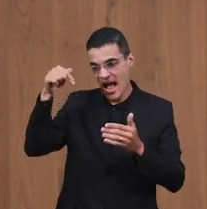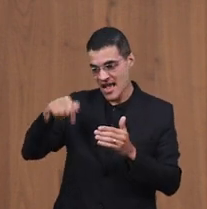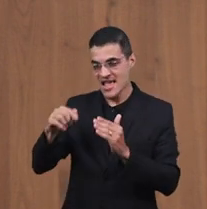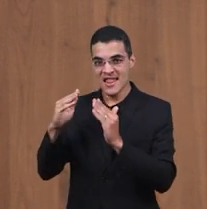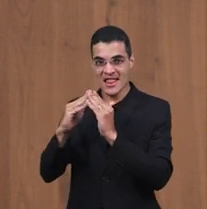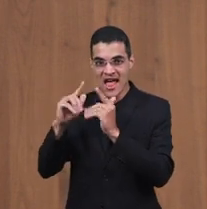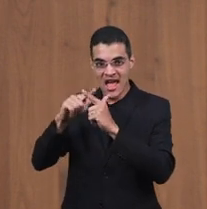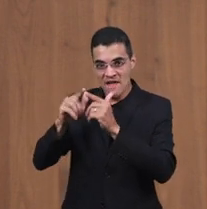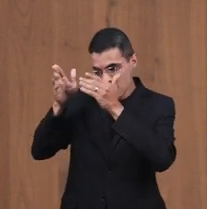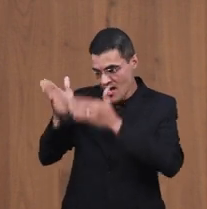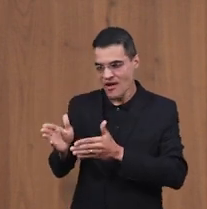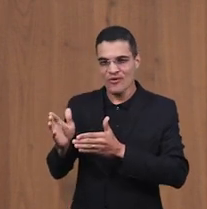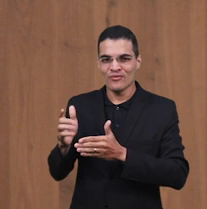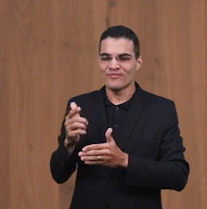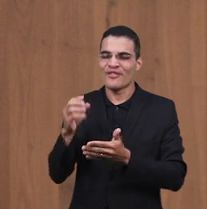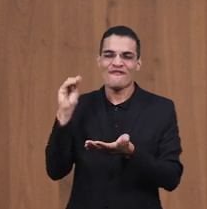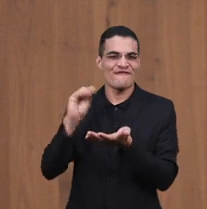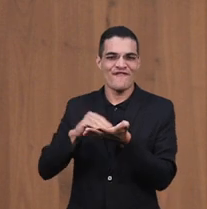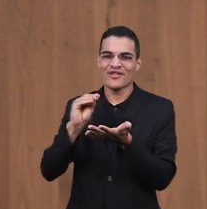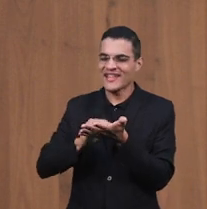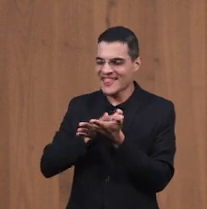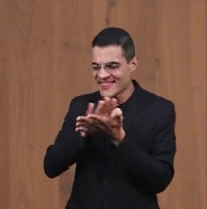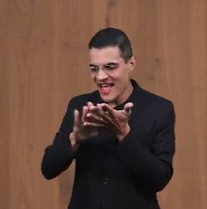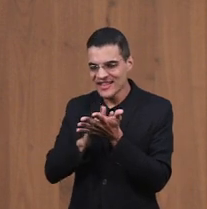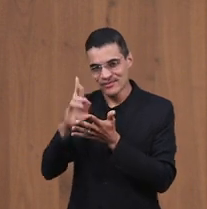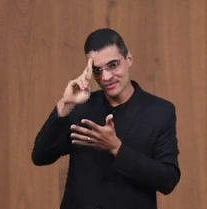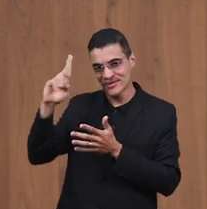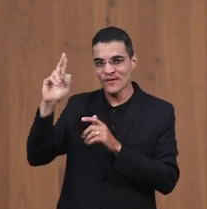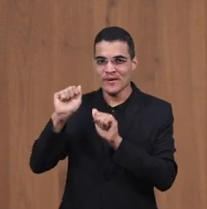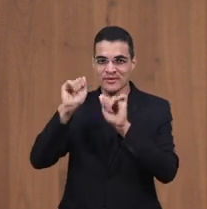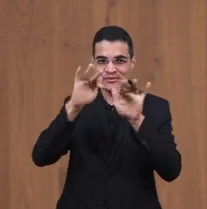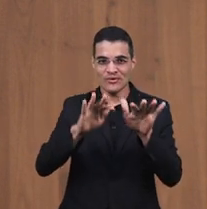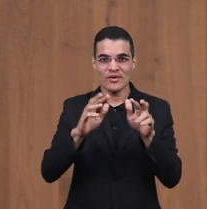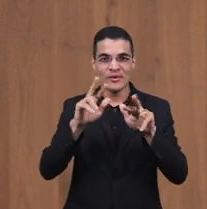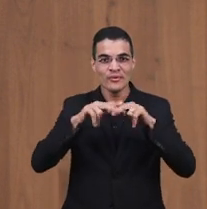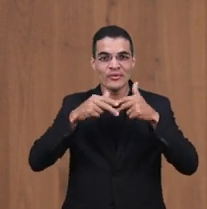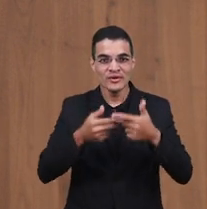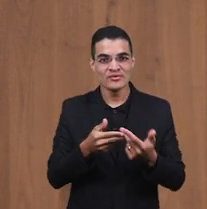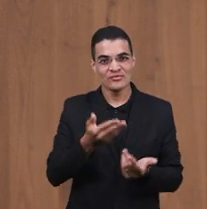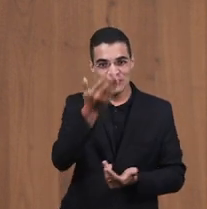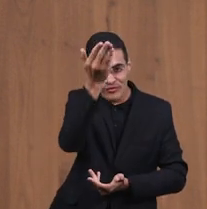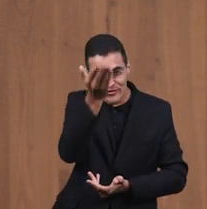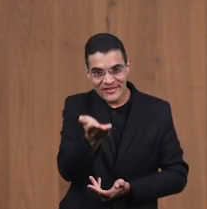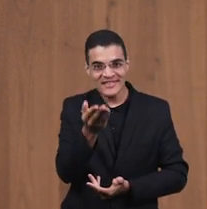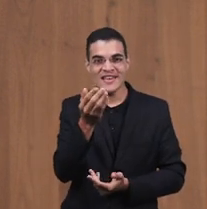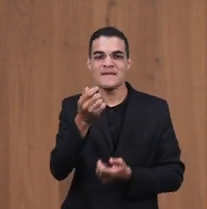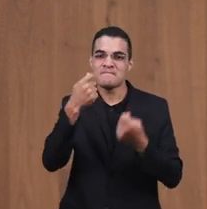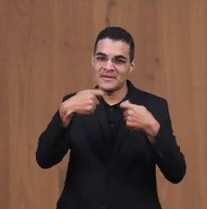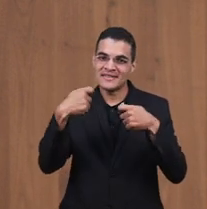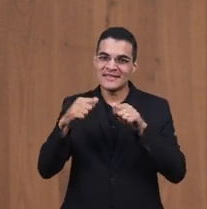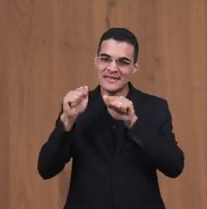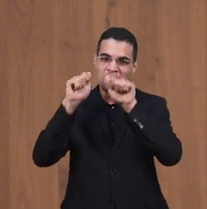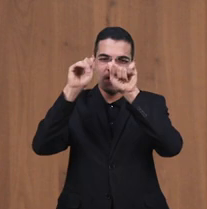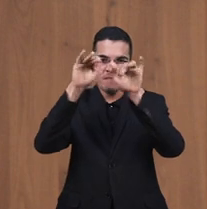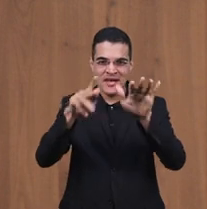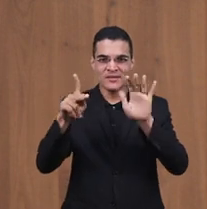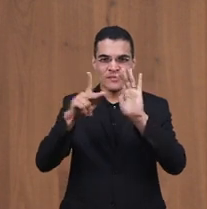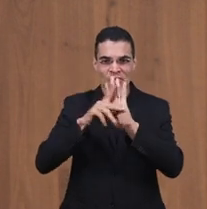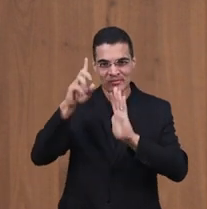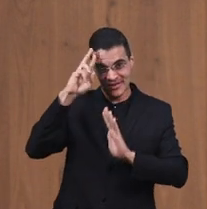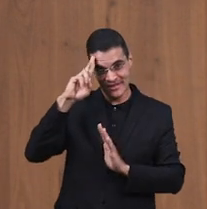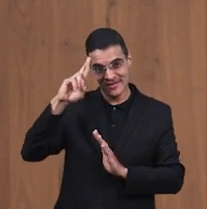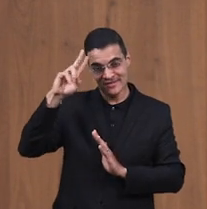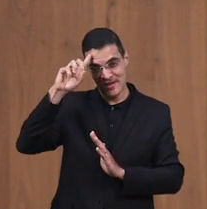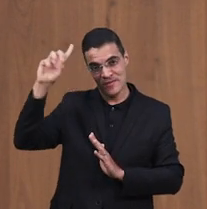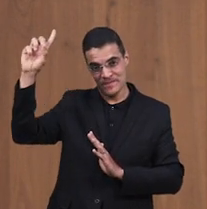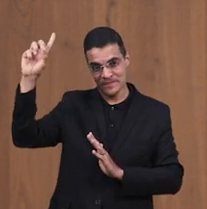E o Senhor Te chamou Para ser uma bênção Ser Tu Uma bênção É o nosso chamado Nós temos que estar Cheios do Espírito Santo Nessa